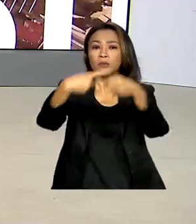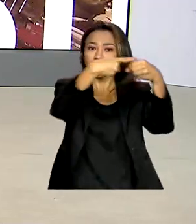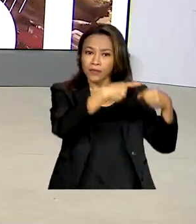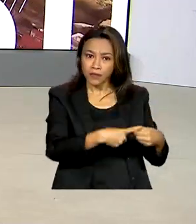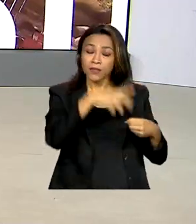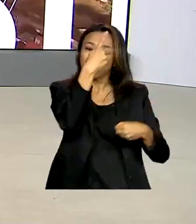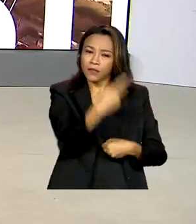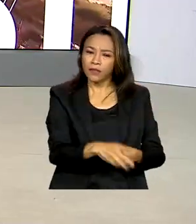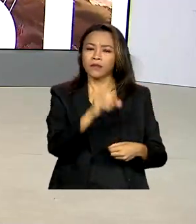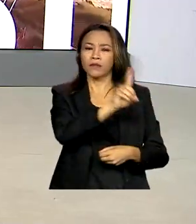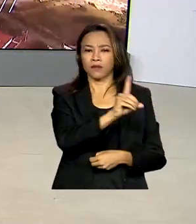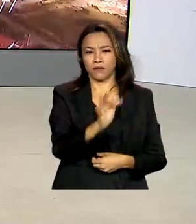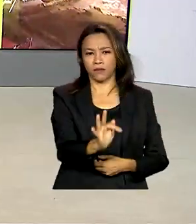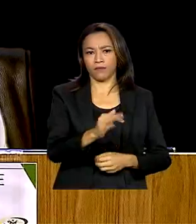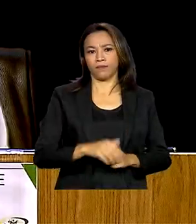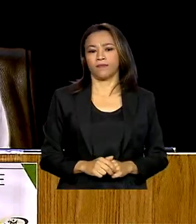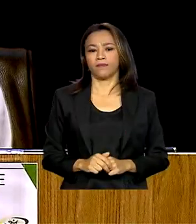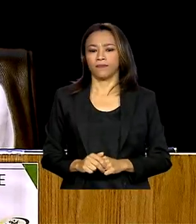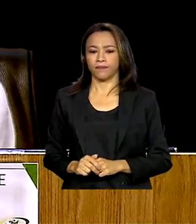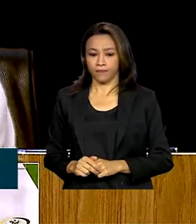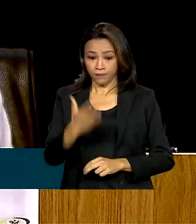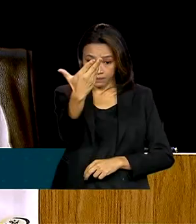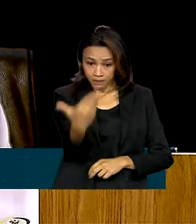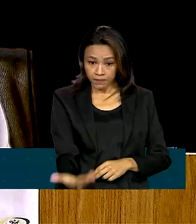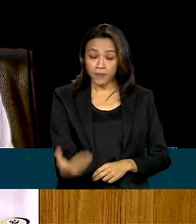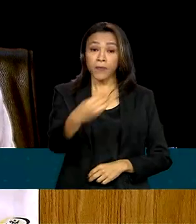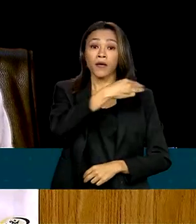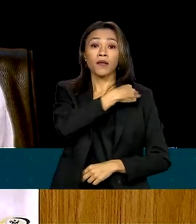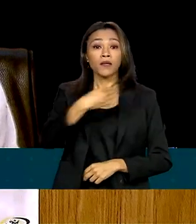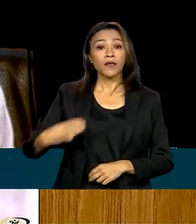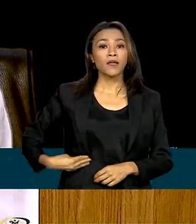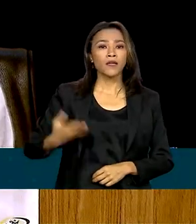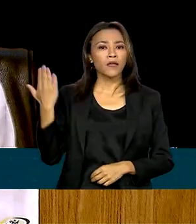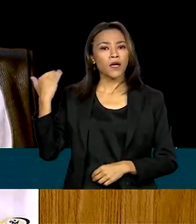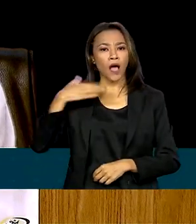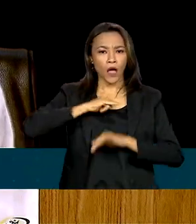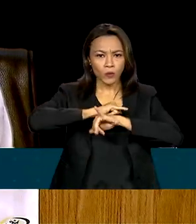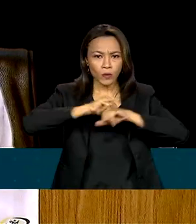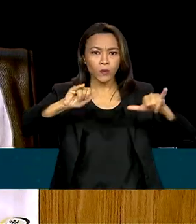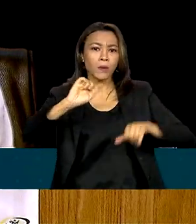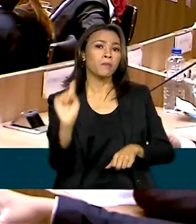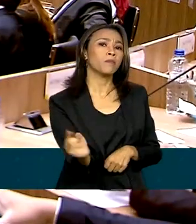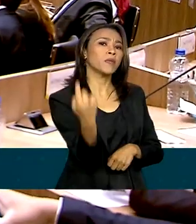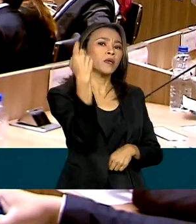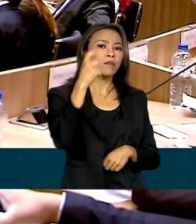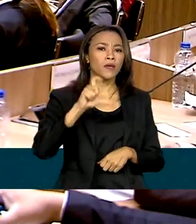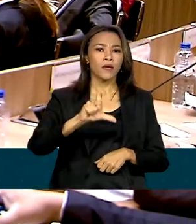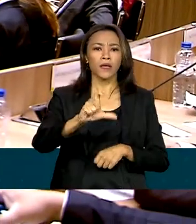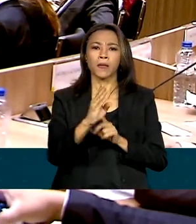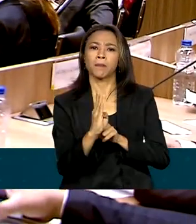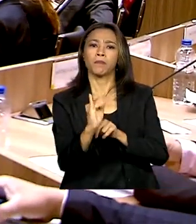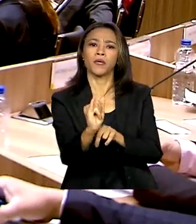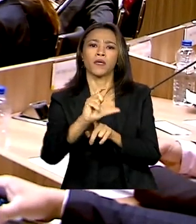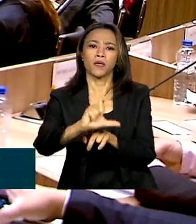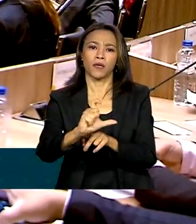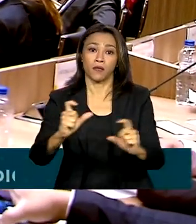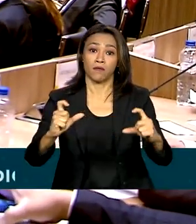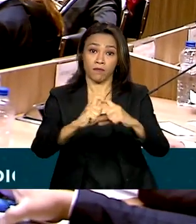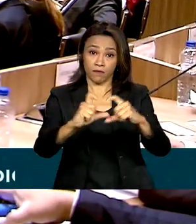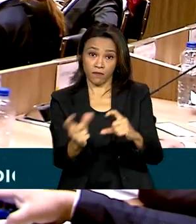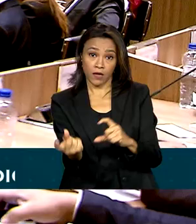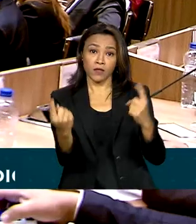e do Distrito Federal. A ministra anunciou que a primeira dose da vacina bivalente da Pfizer